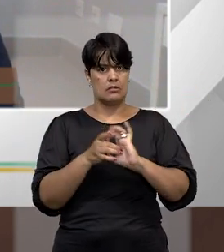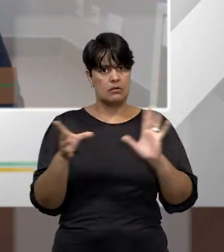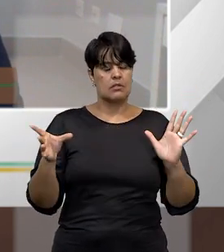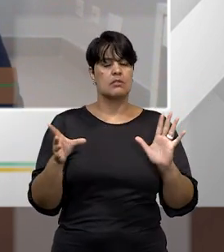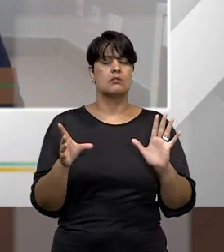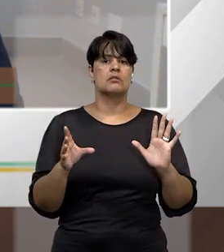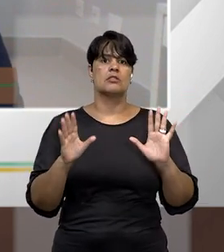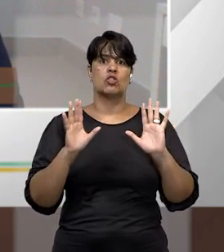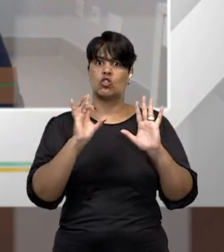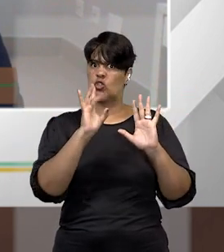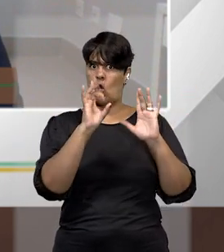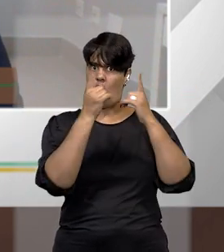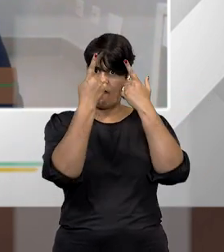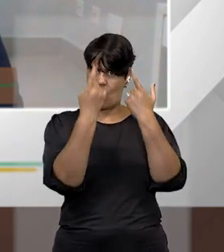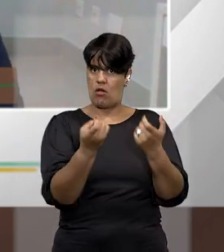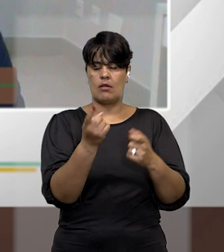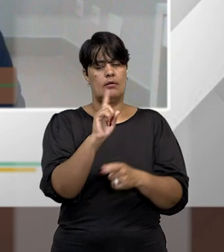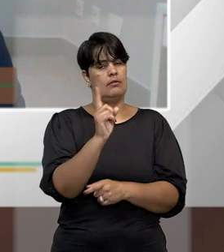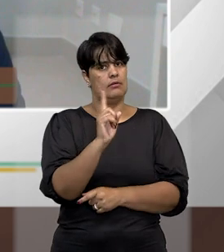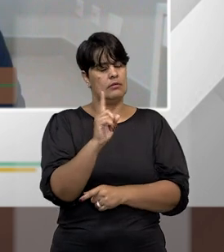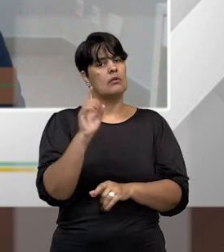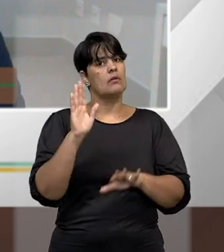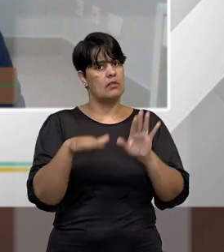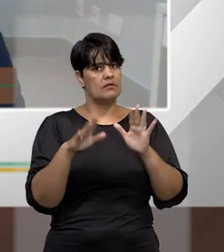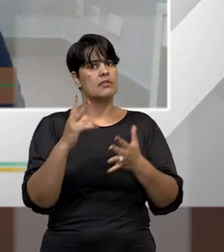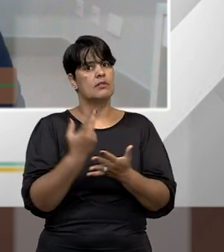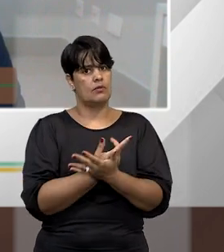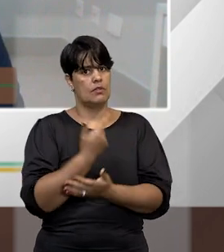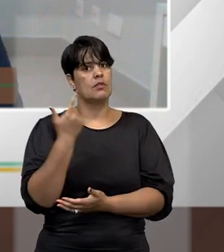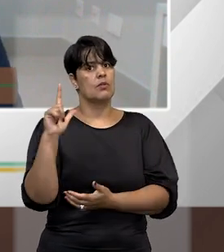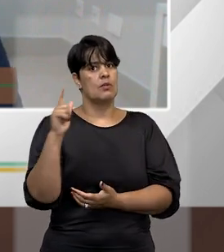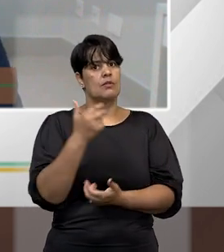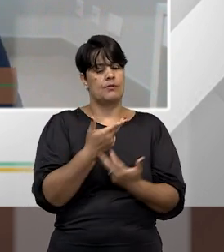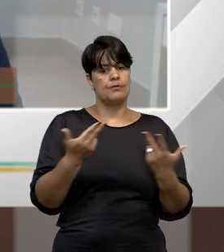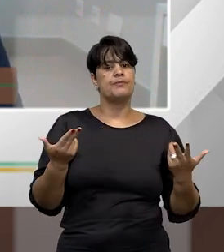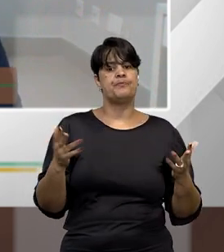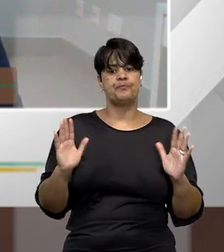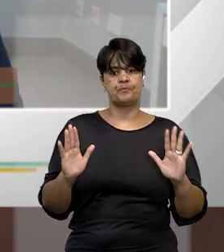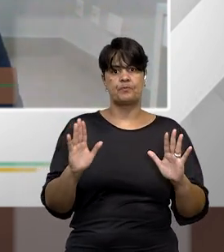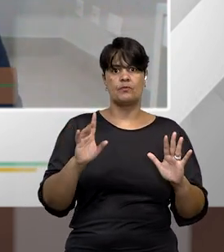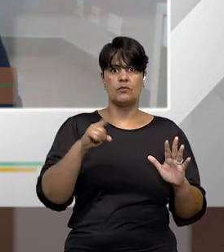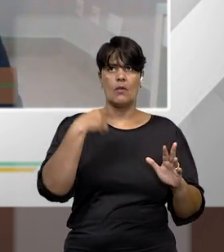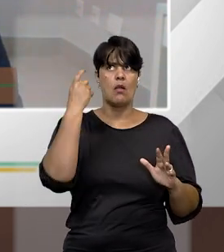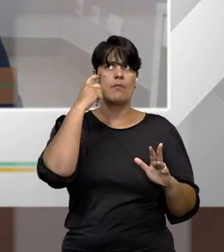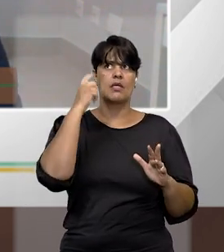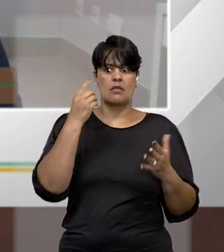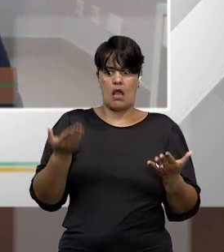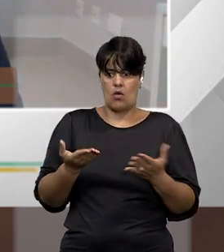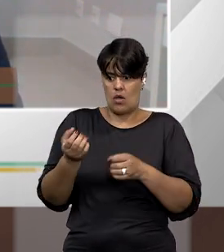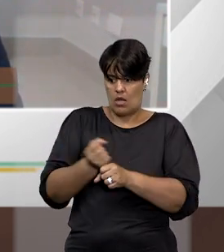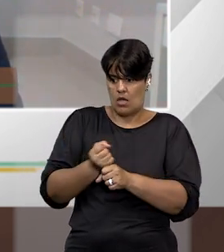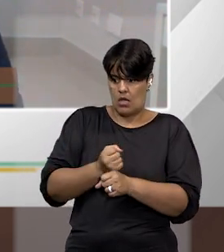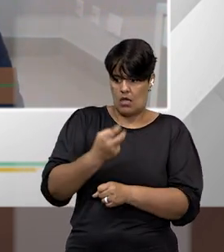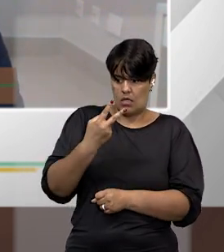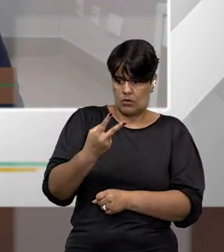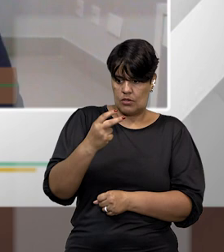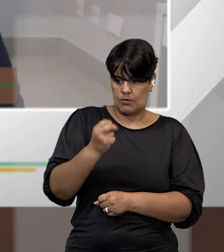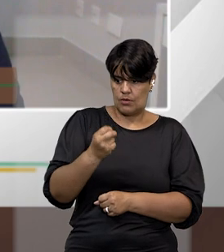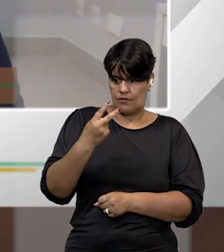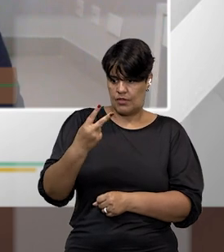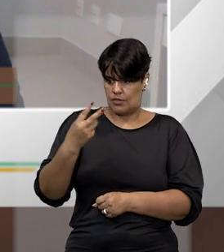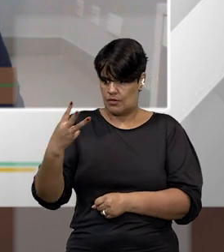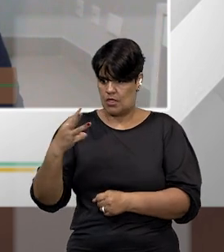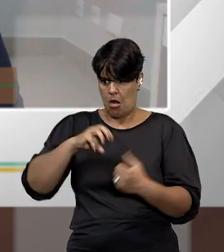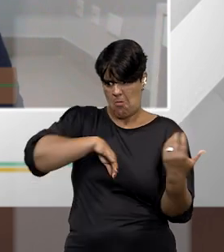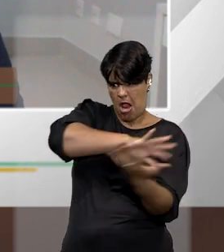ninguém mais consegue conceber uma revolução francesa no ano de 2023, tal qual ocorrido em 1789, mas,